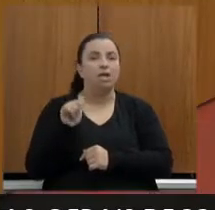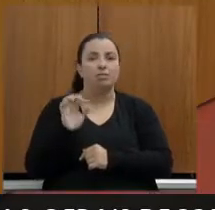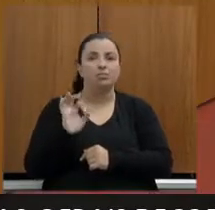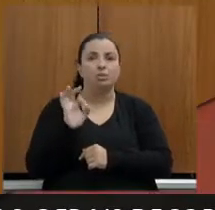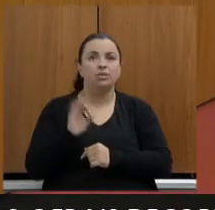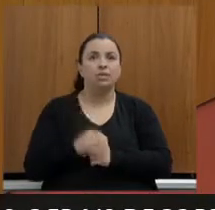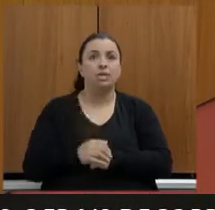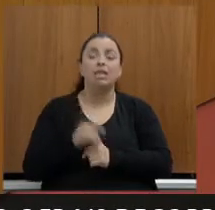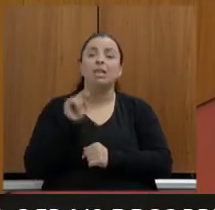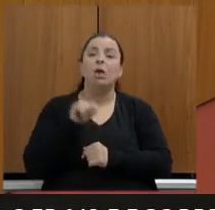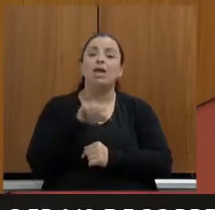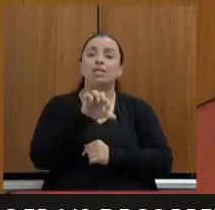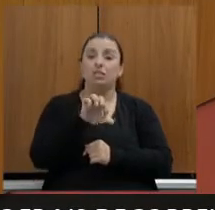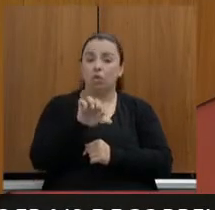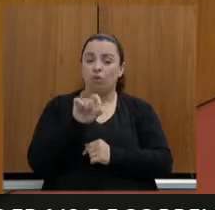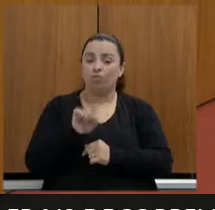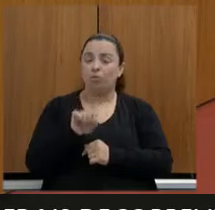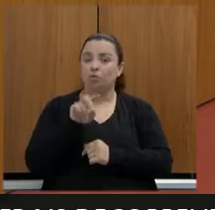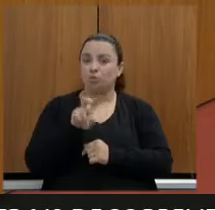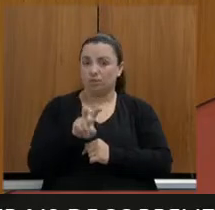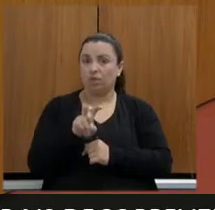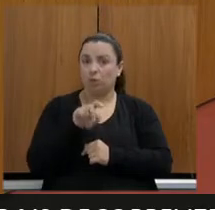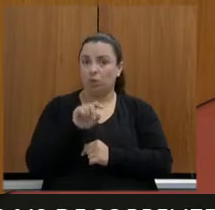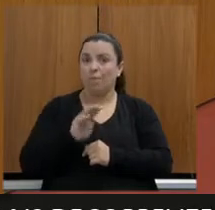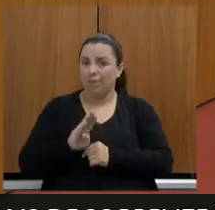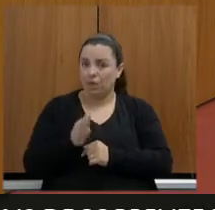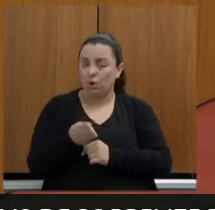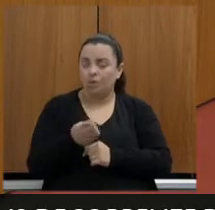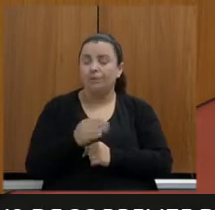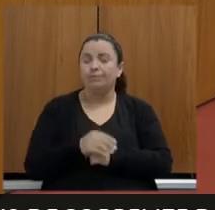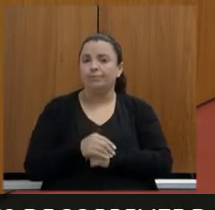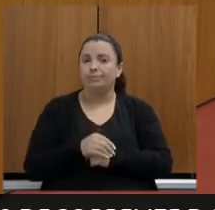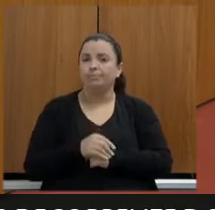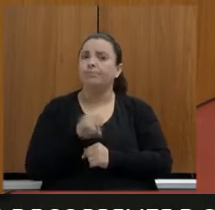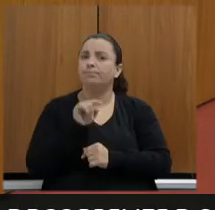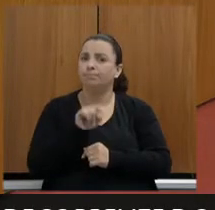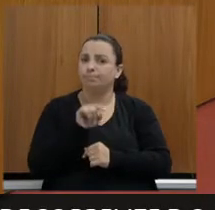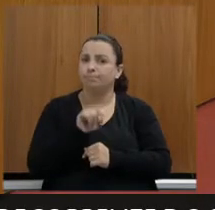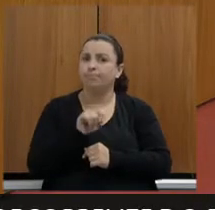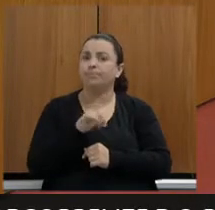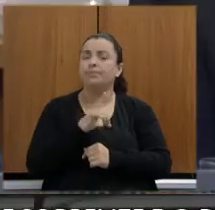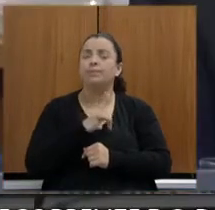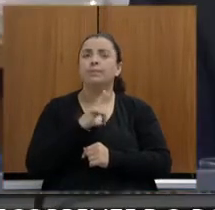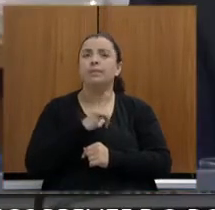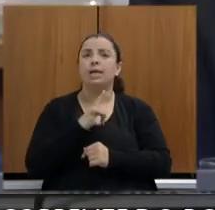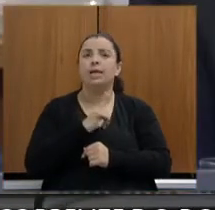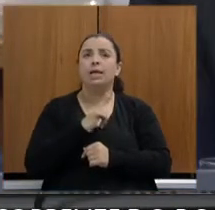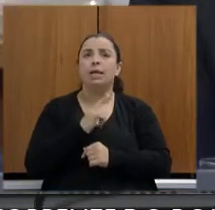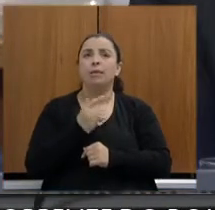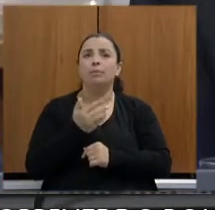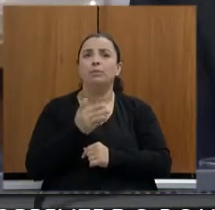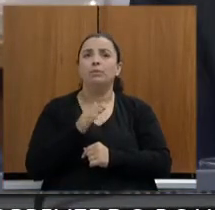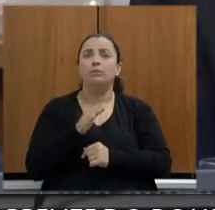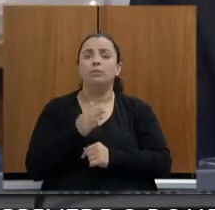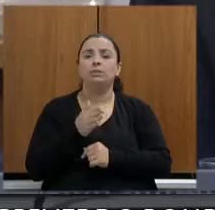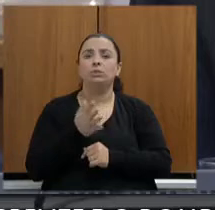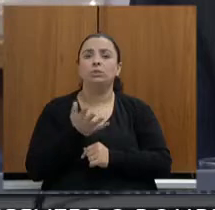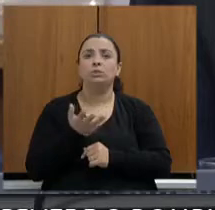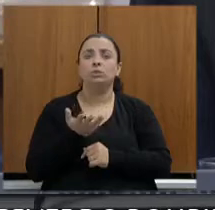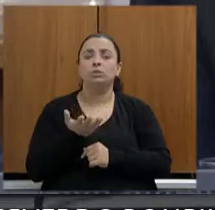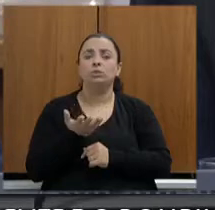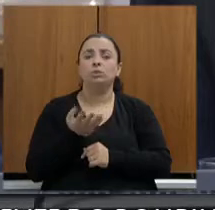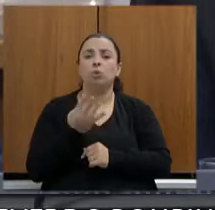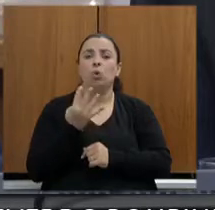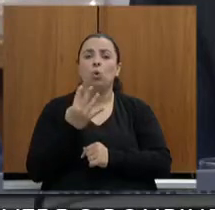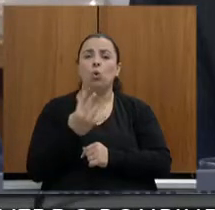desses R$ 9,5, nós estamos falando de um 4